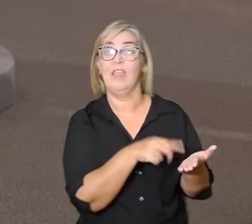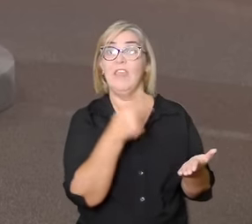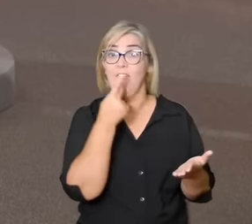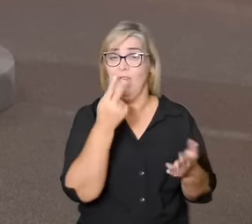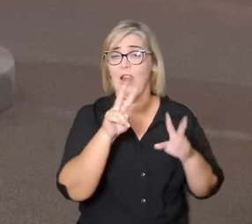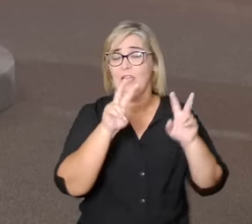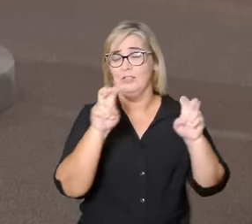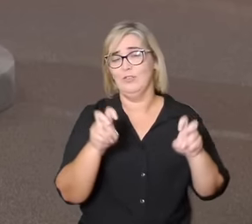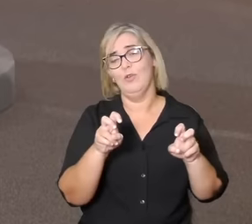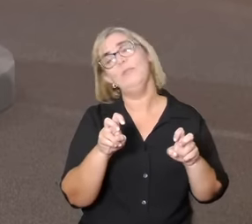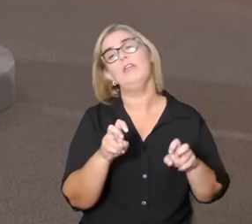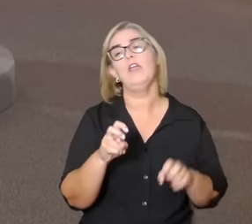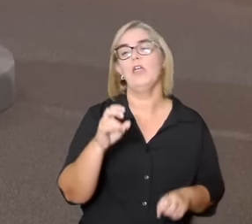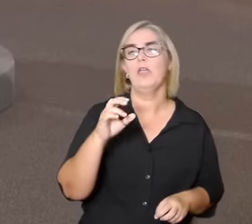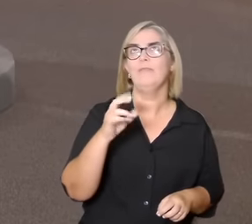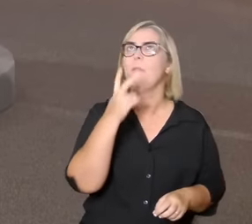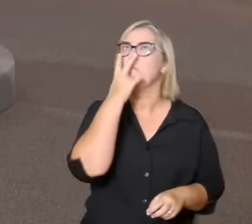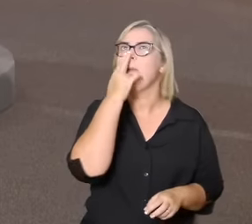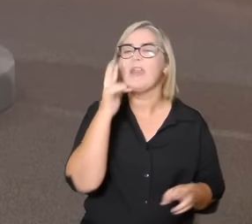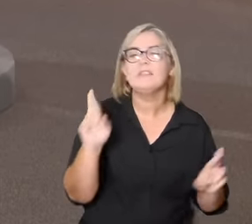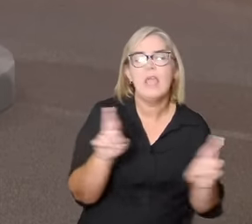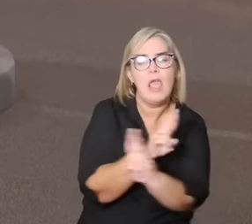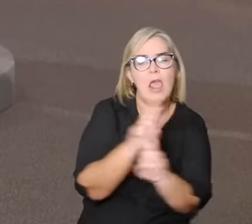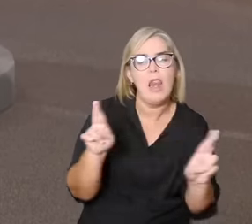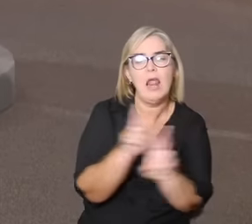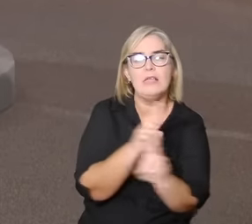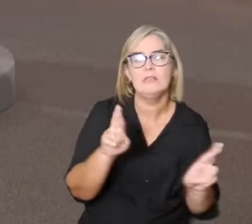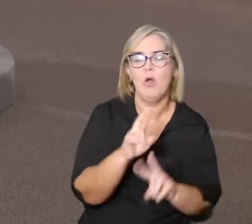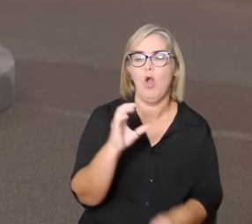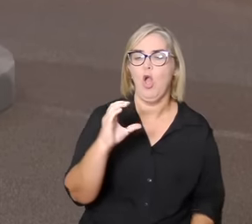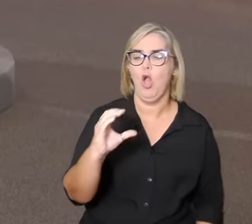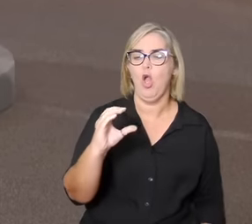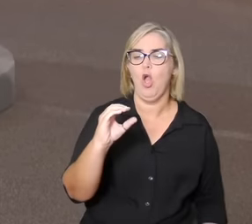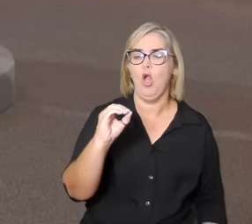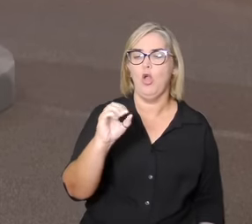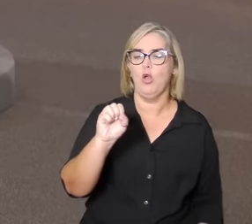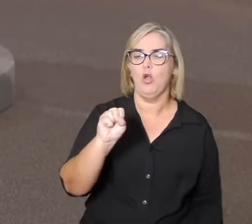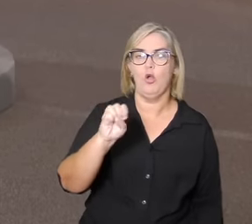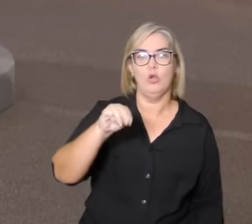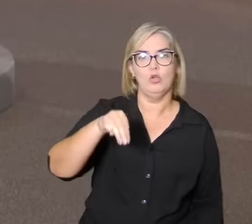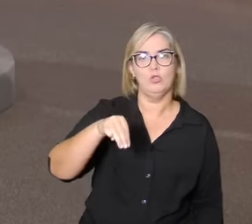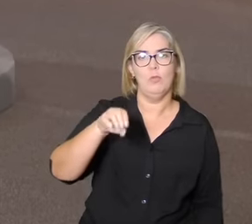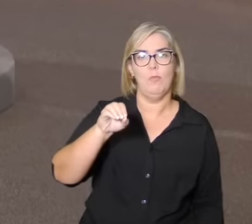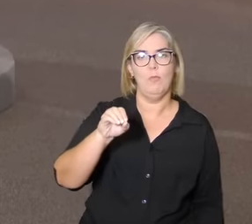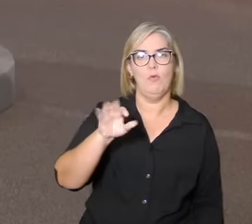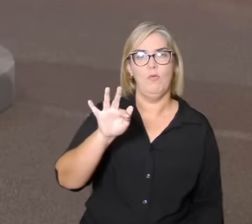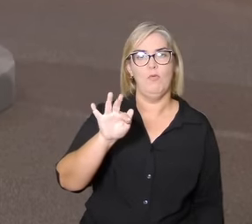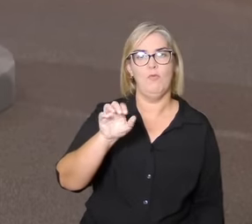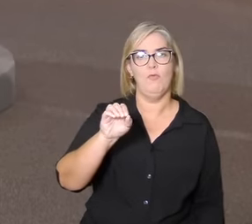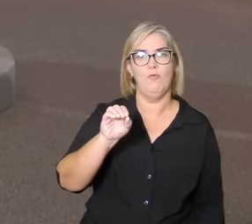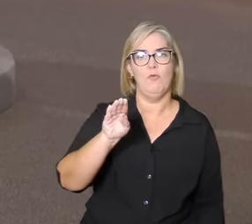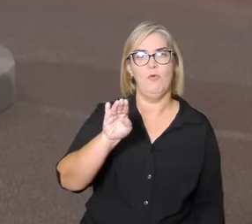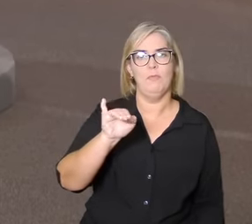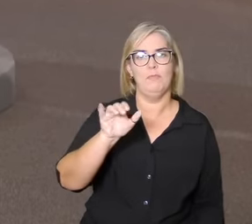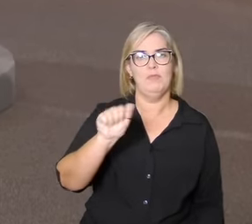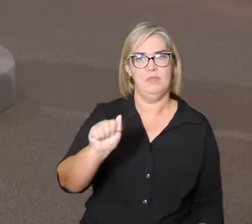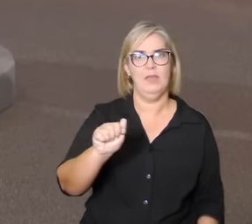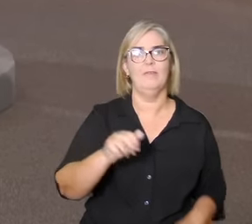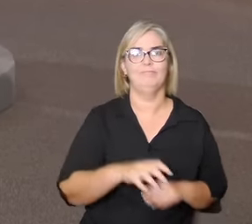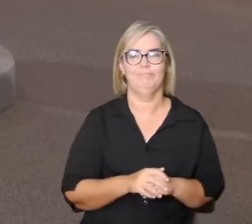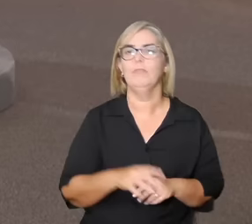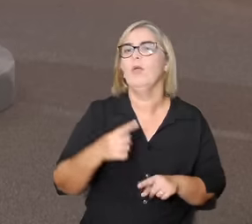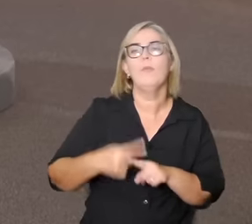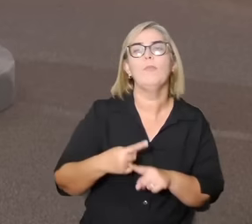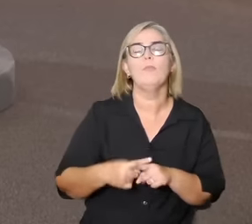cosmofobia uma relação com o mundo uma relação com a vida em que o afeto central ao medo porque a